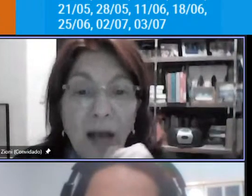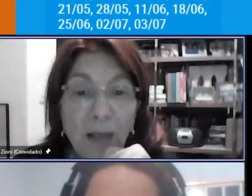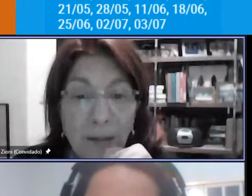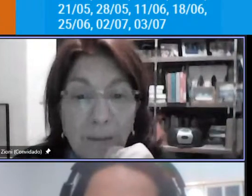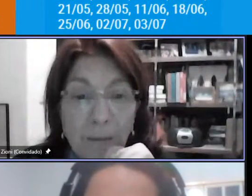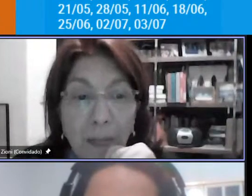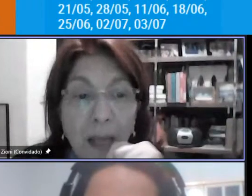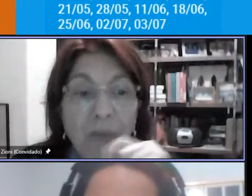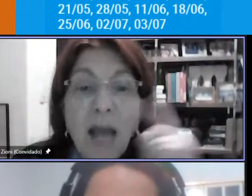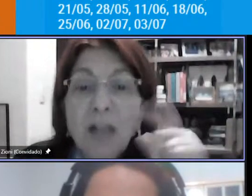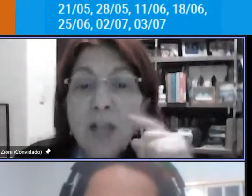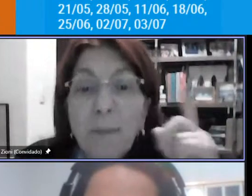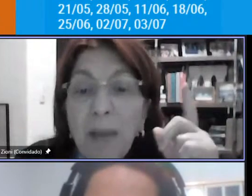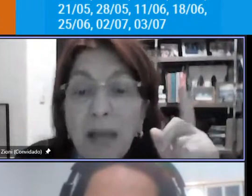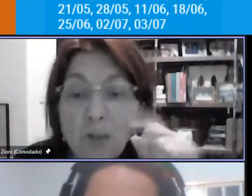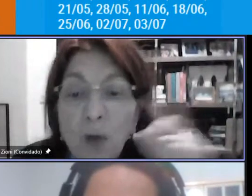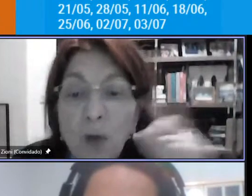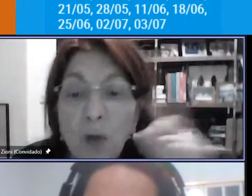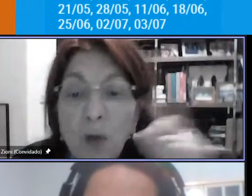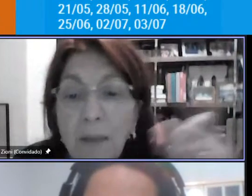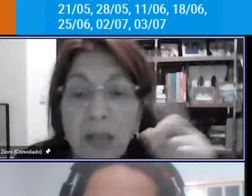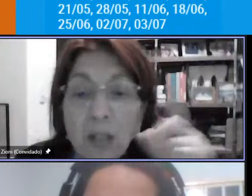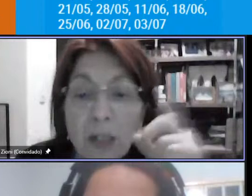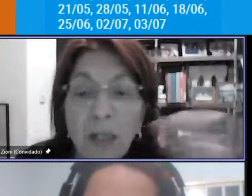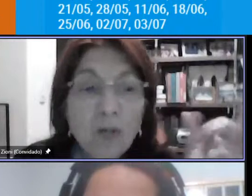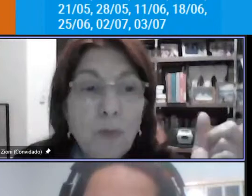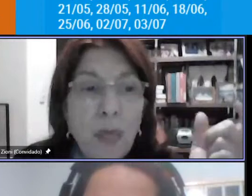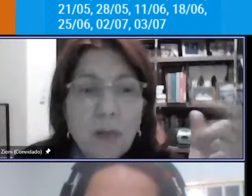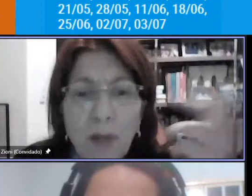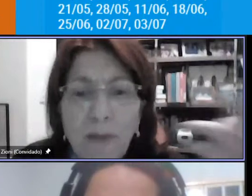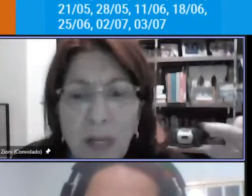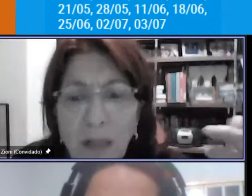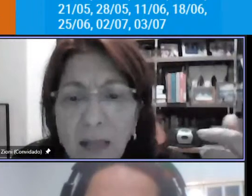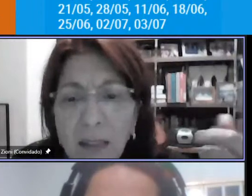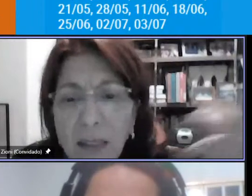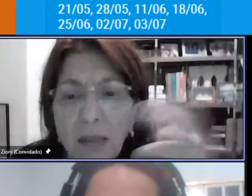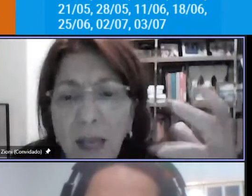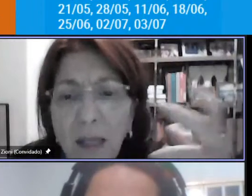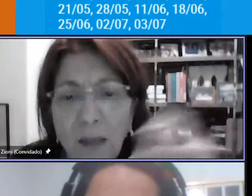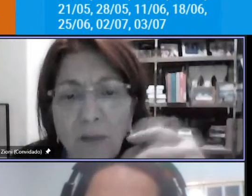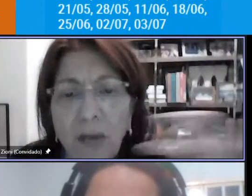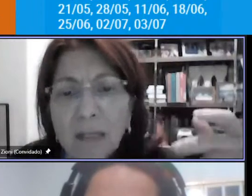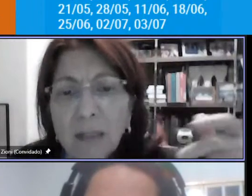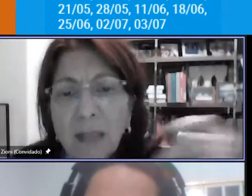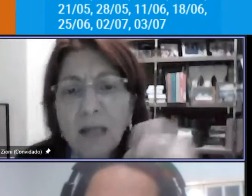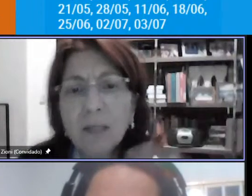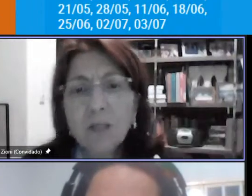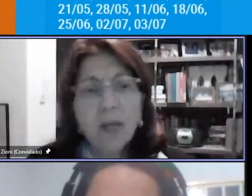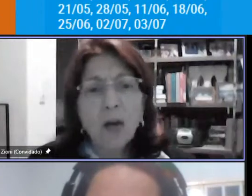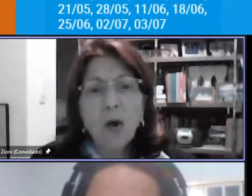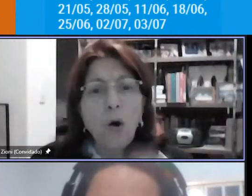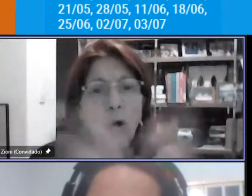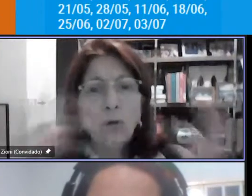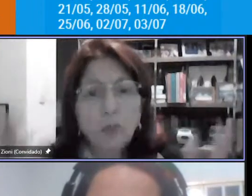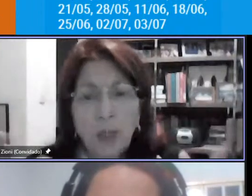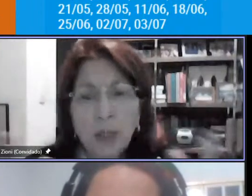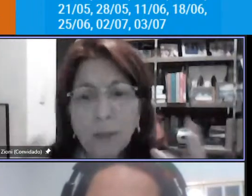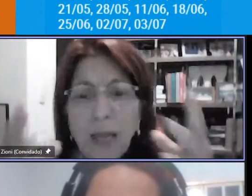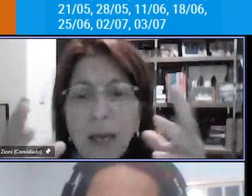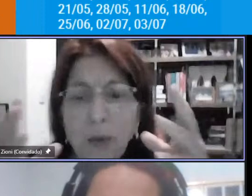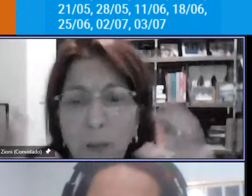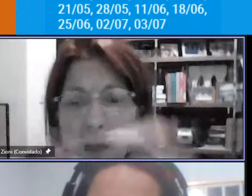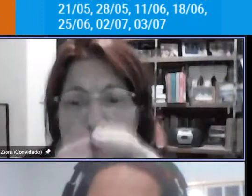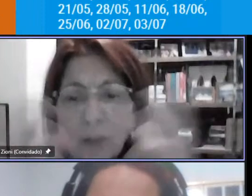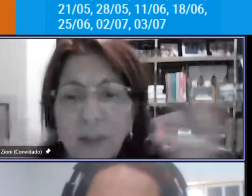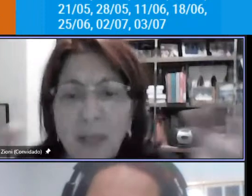metrificada viagem a pé é só o que tem mais de 500 metros na verdade você tem em várias cidades outra